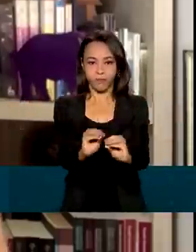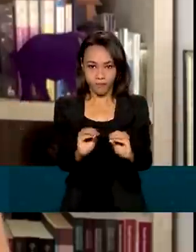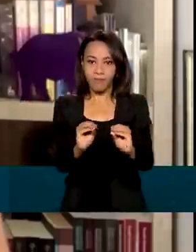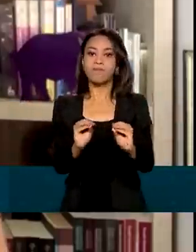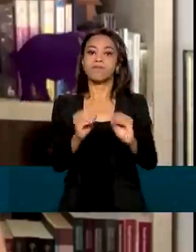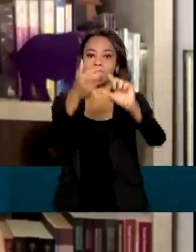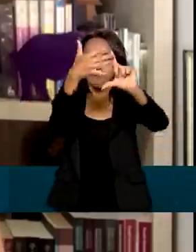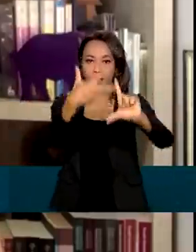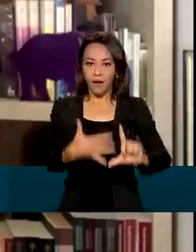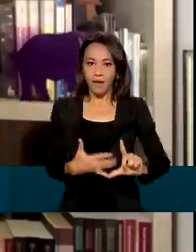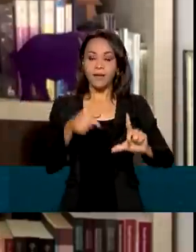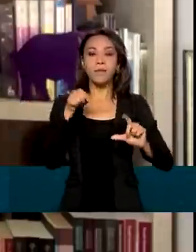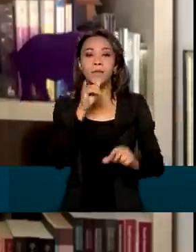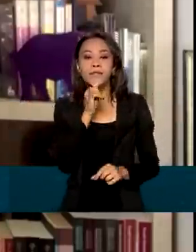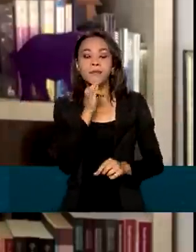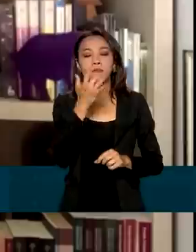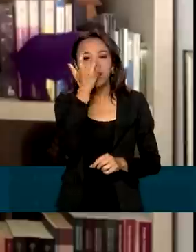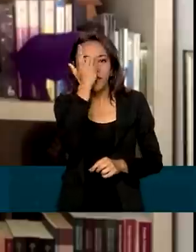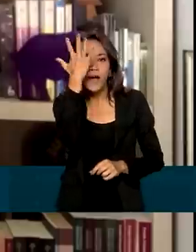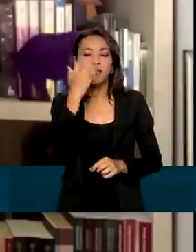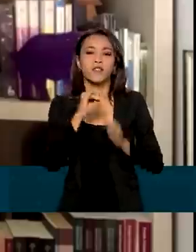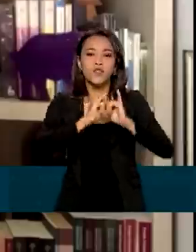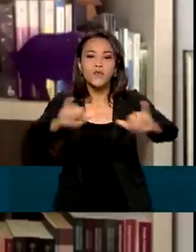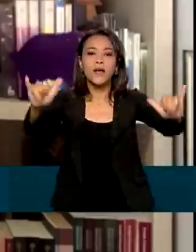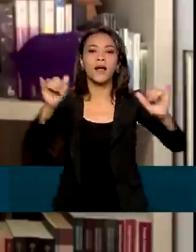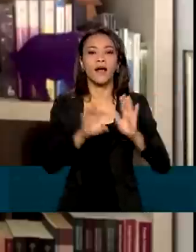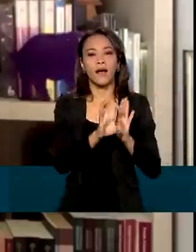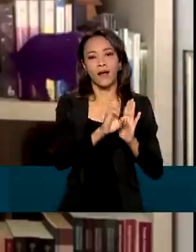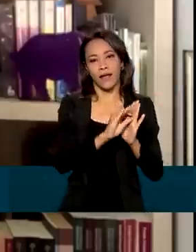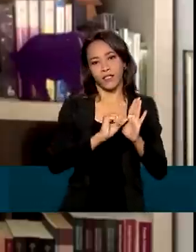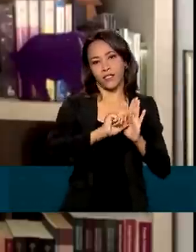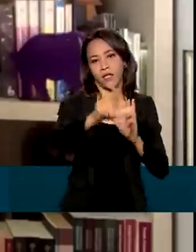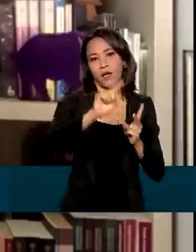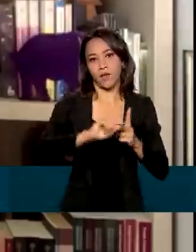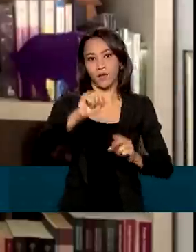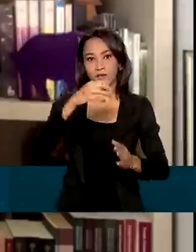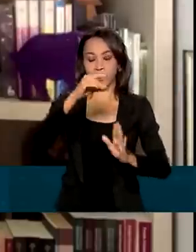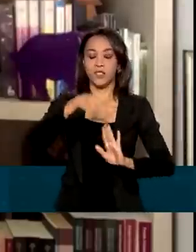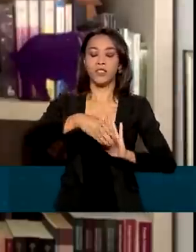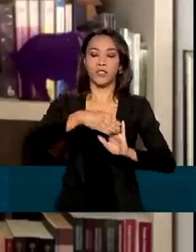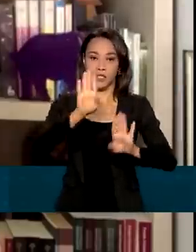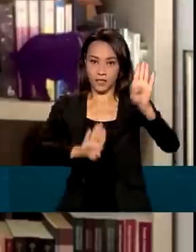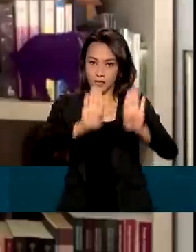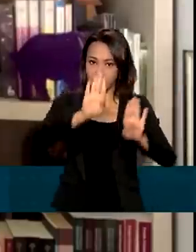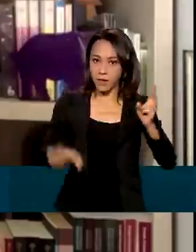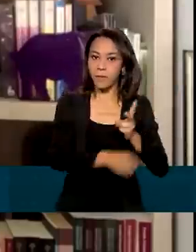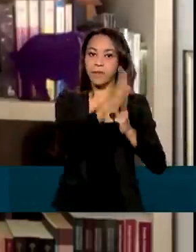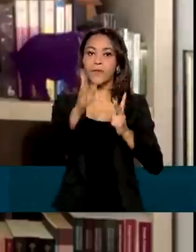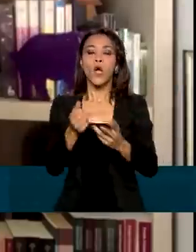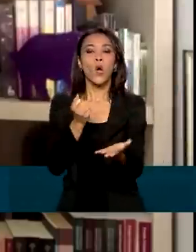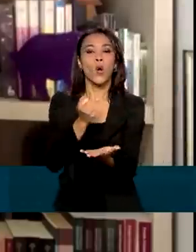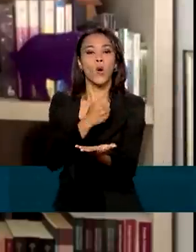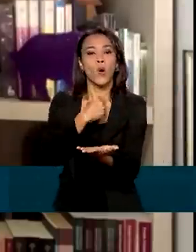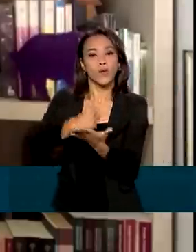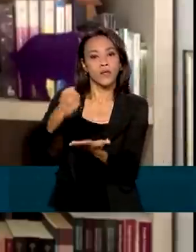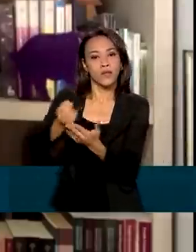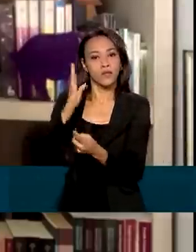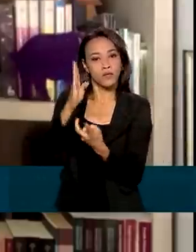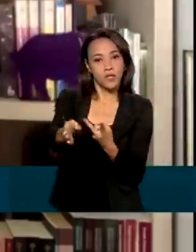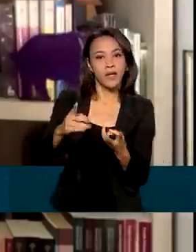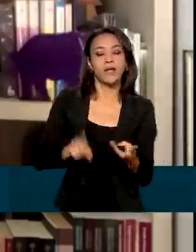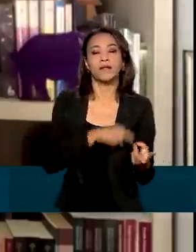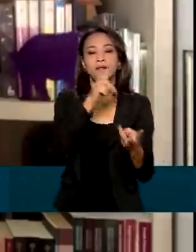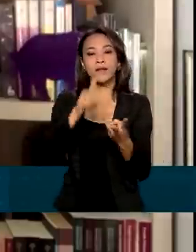será possível divulgar, por exemplo, editais de licitação, avisos de contratação direta e atas de registro de